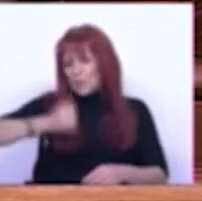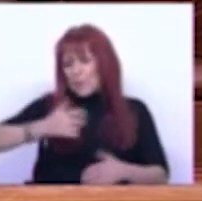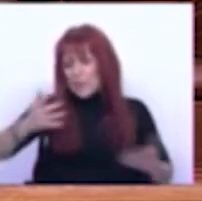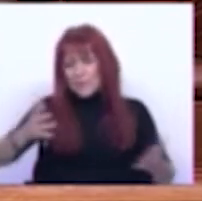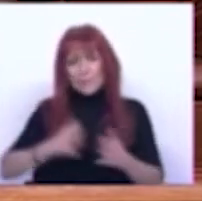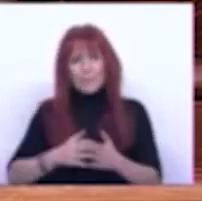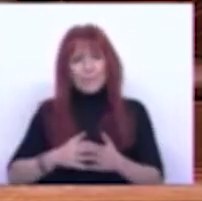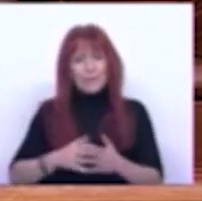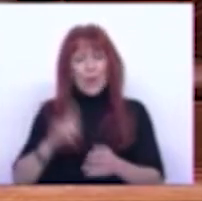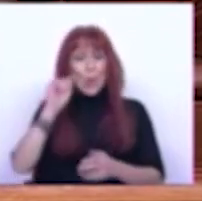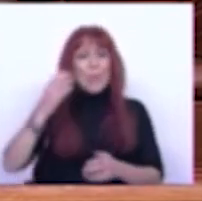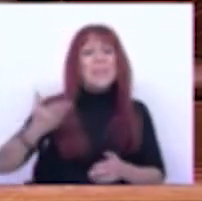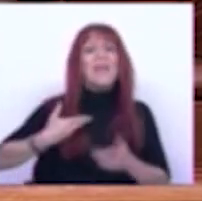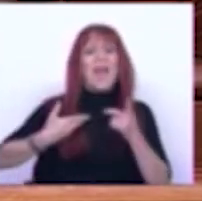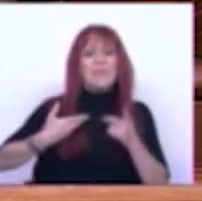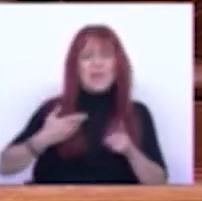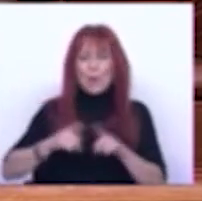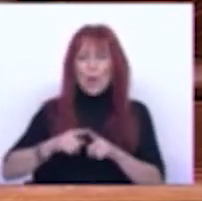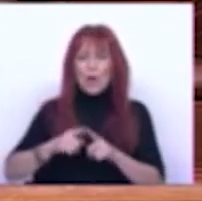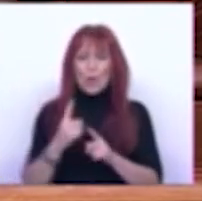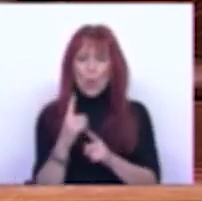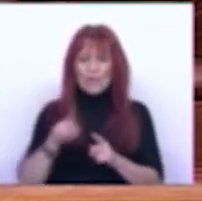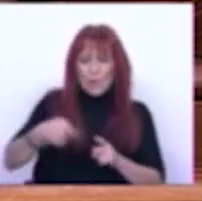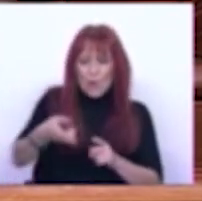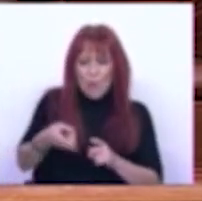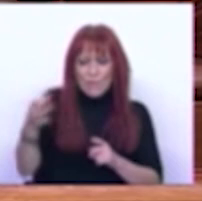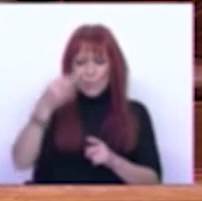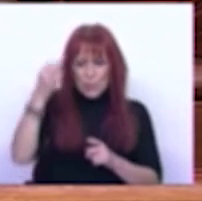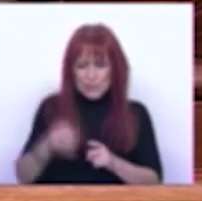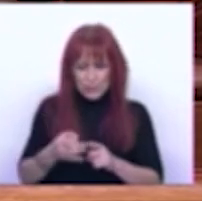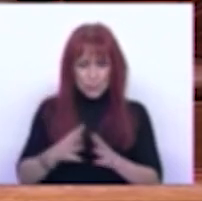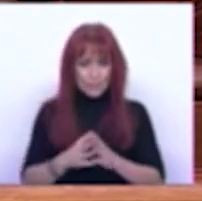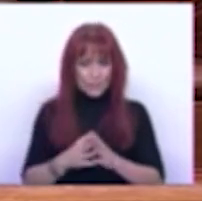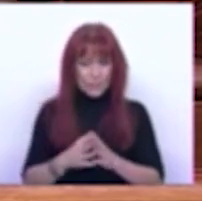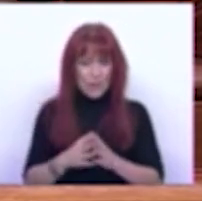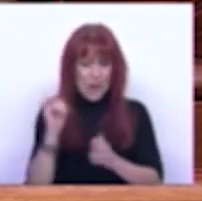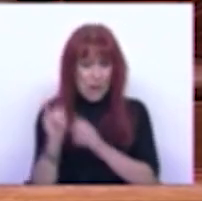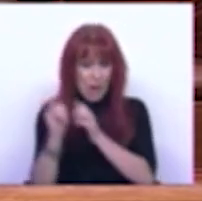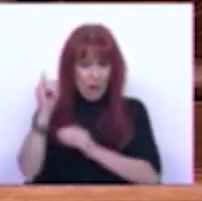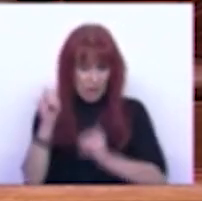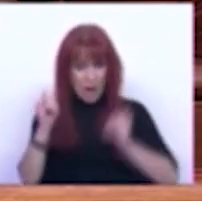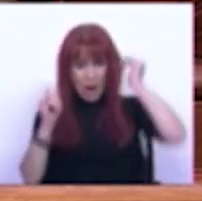é o déficit ficar em 1,9% A inflação é elevada em abril